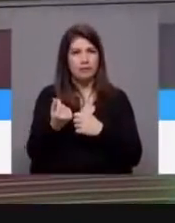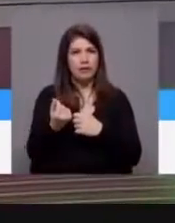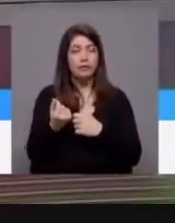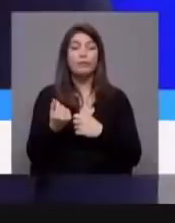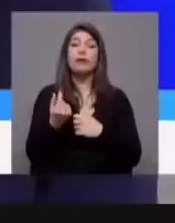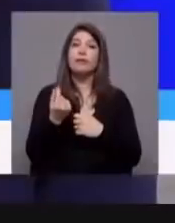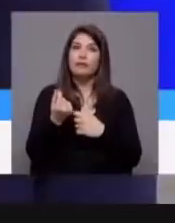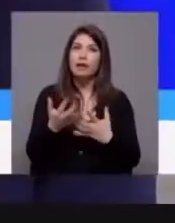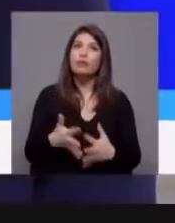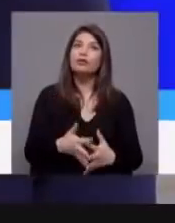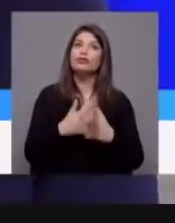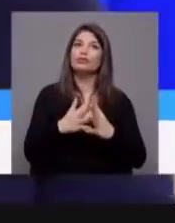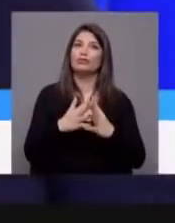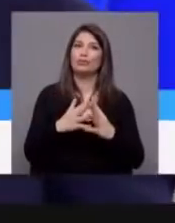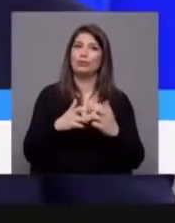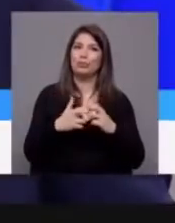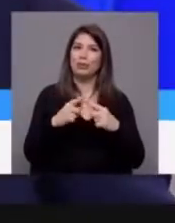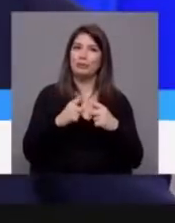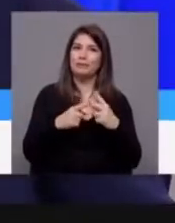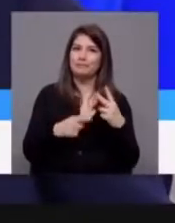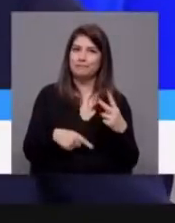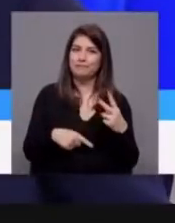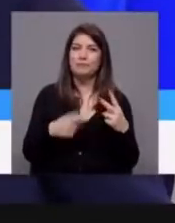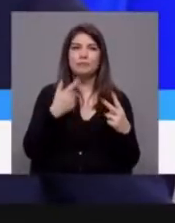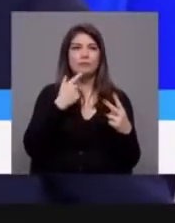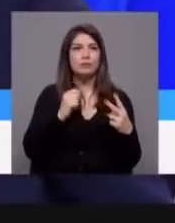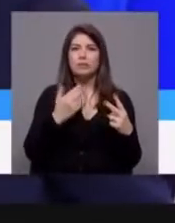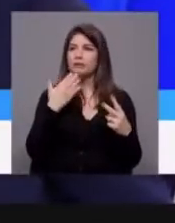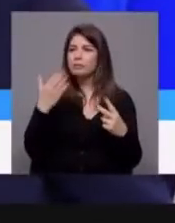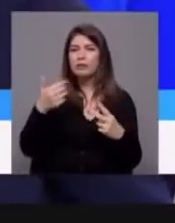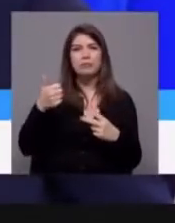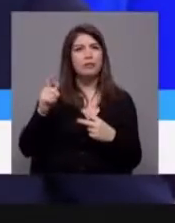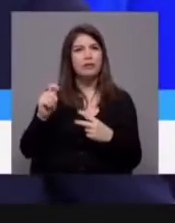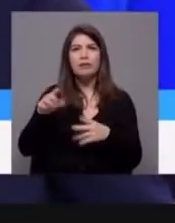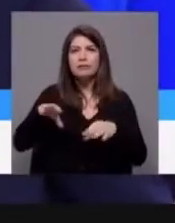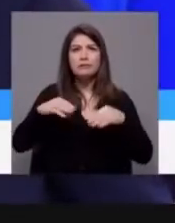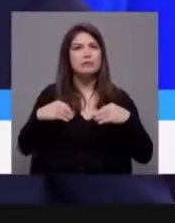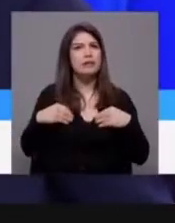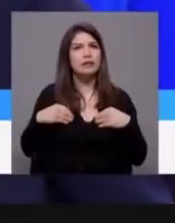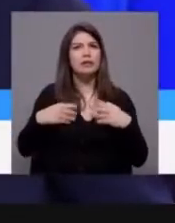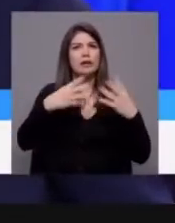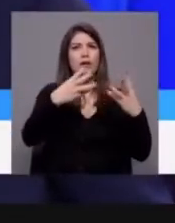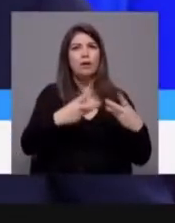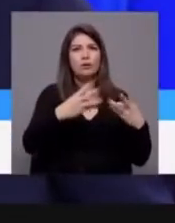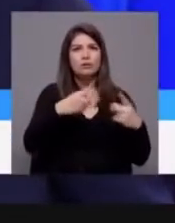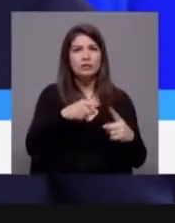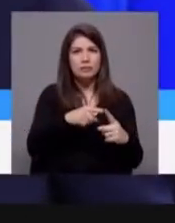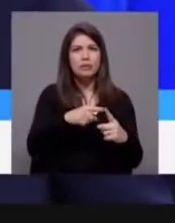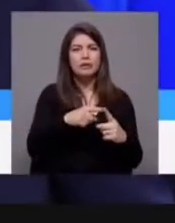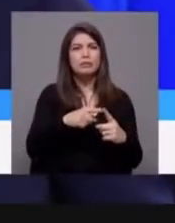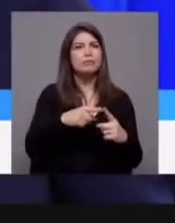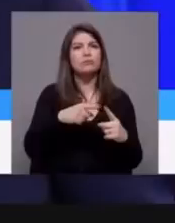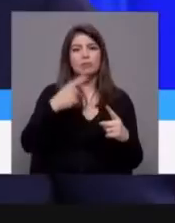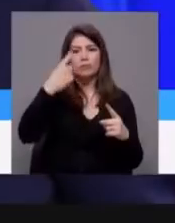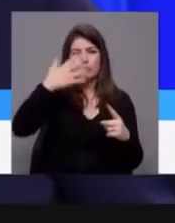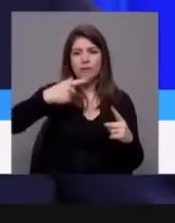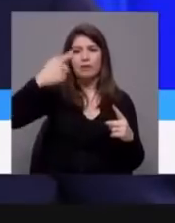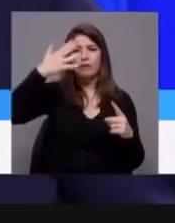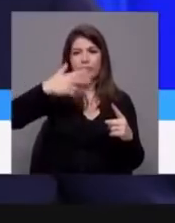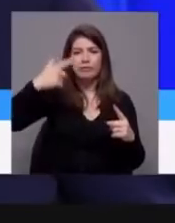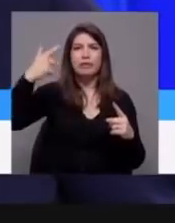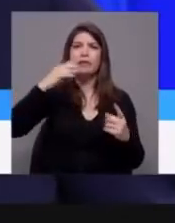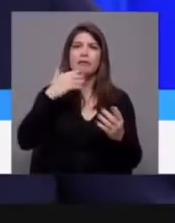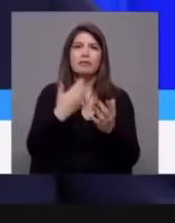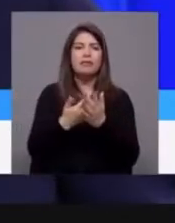é uma questão de estrutura do Serviço Nacional de Saúde. Ninguém pode pedir ao Bloco de Esquerda que aceite orçamentos que a cada dia que passe enterram